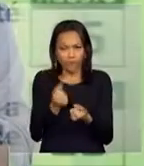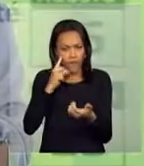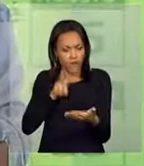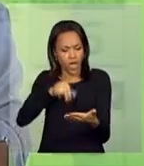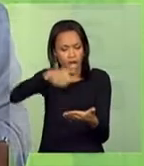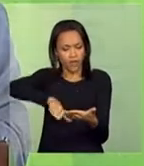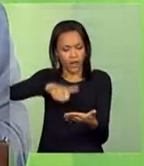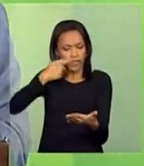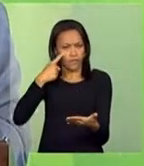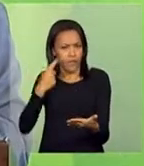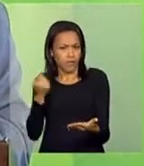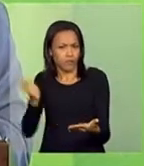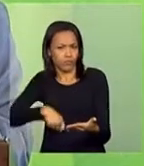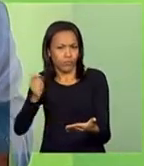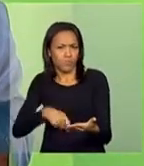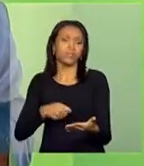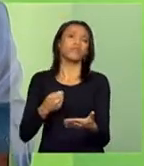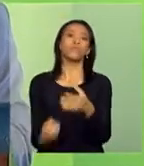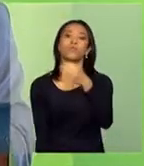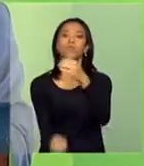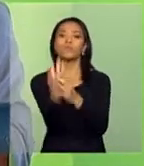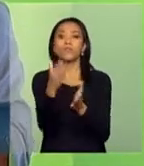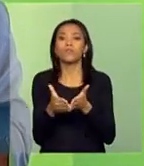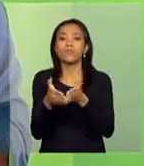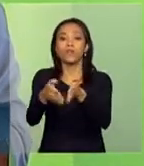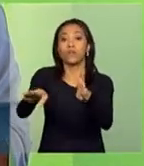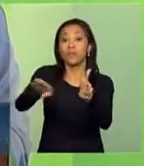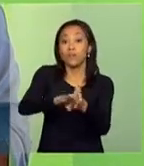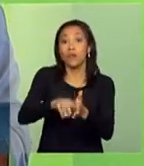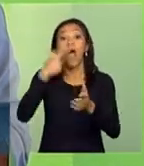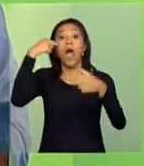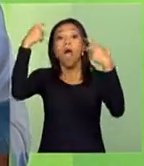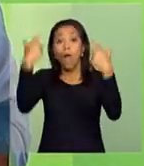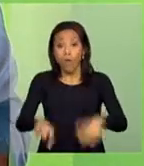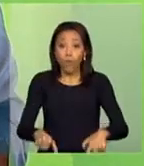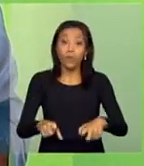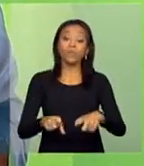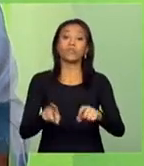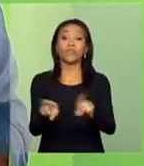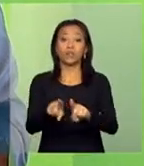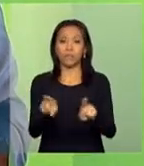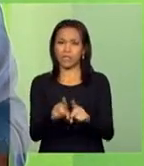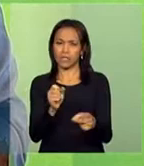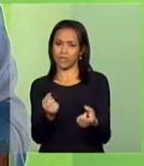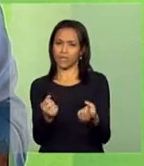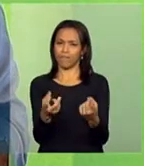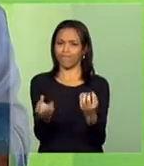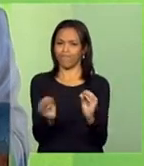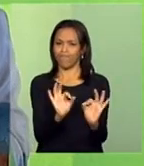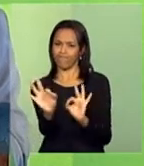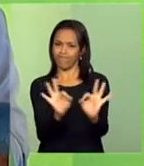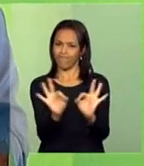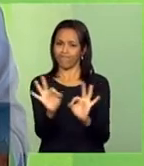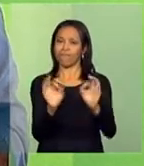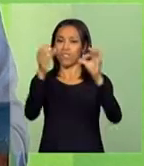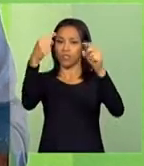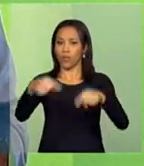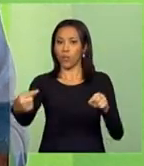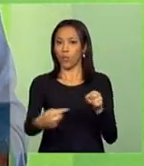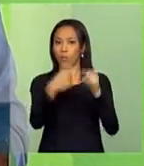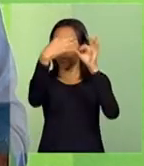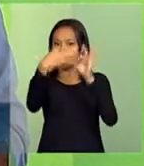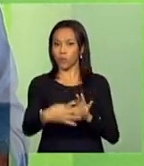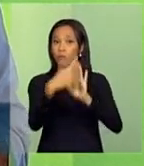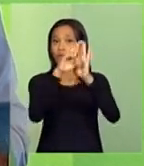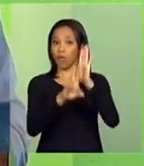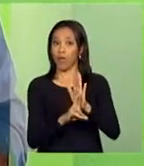estudos de viabilidade, tanto do ponto de vista da localização, quanto da adequação às diretrizes do planejamento e das